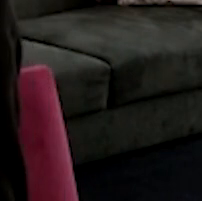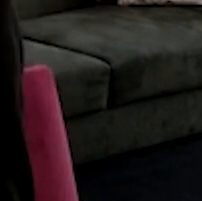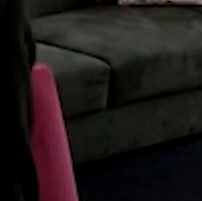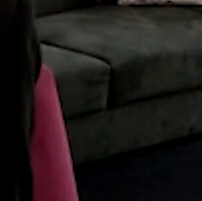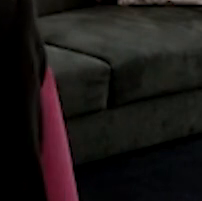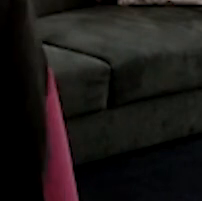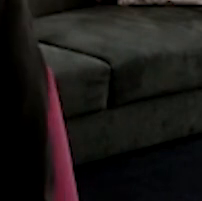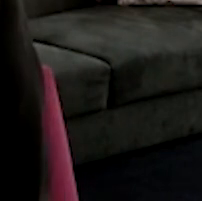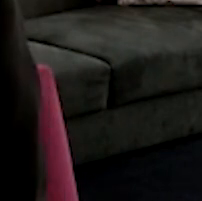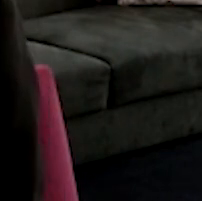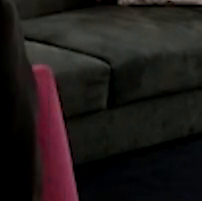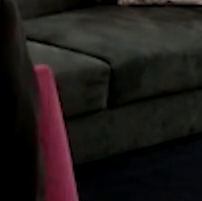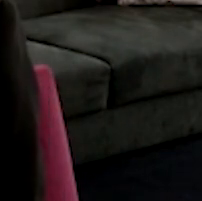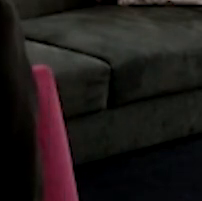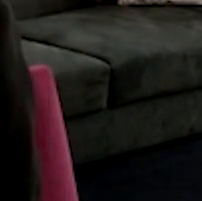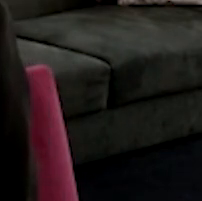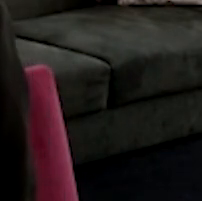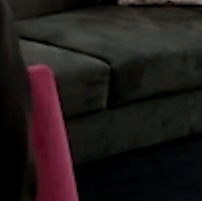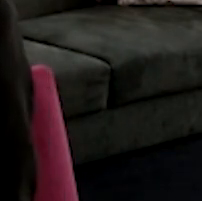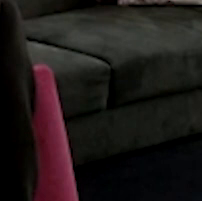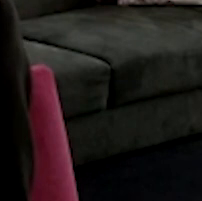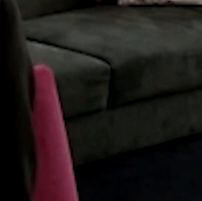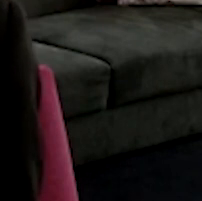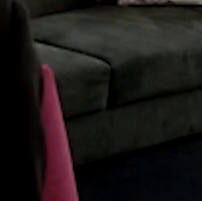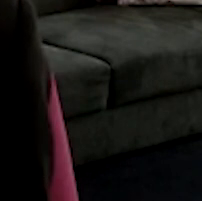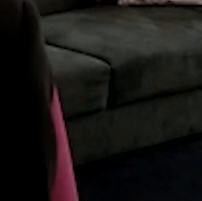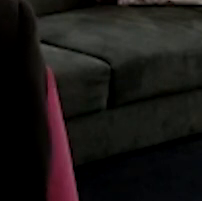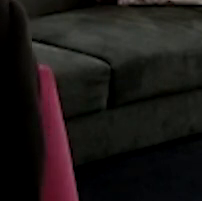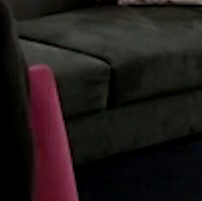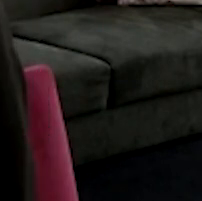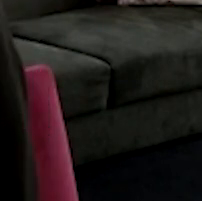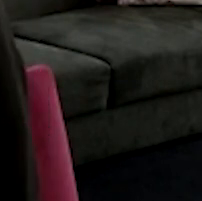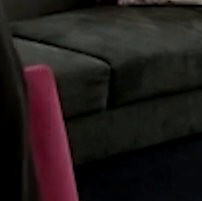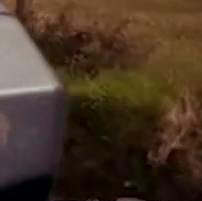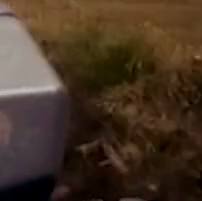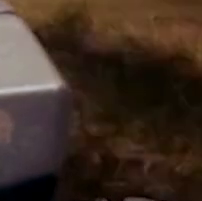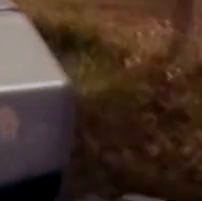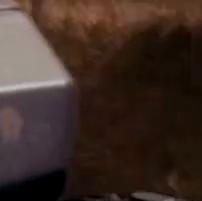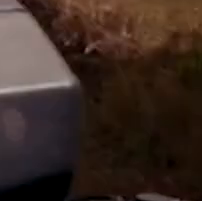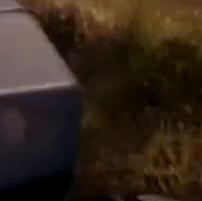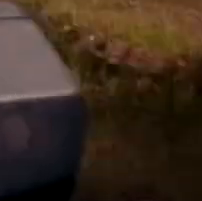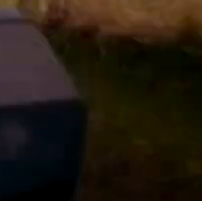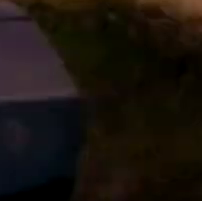são vários eventos que se vão celebrando das novas formas e etapas que a vida nos traz